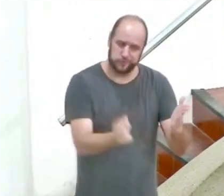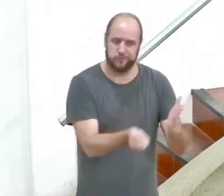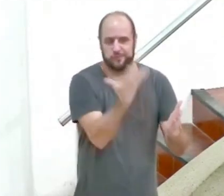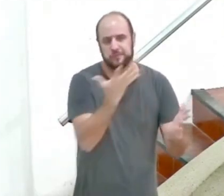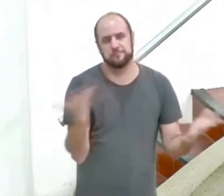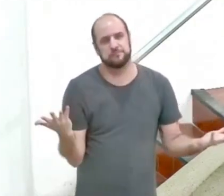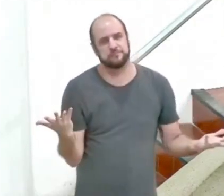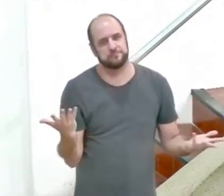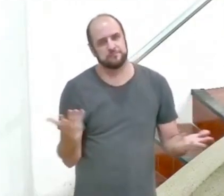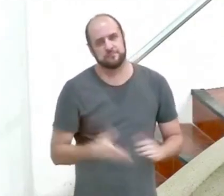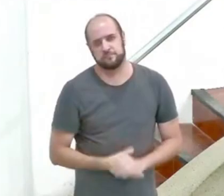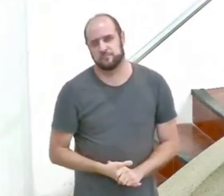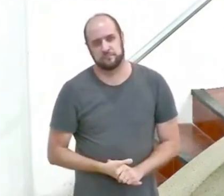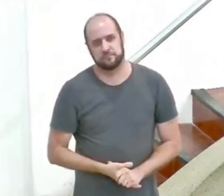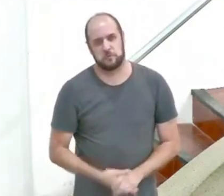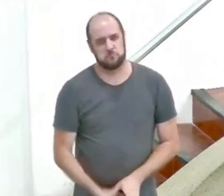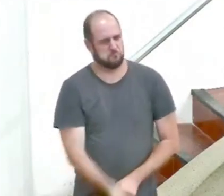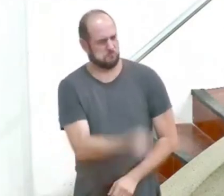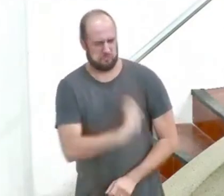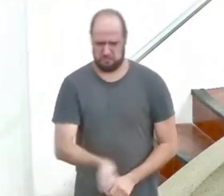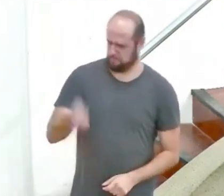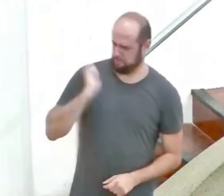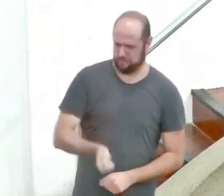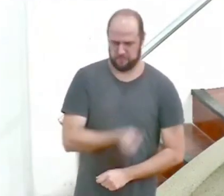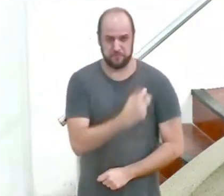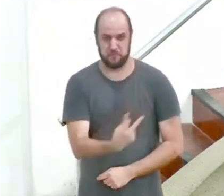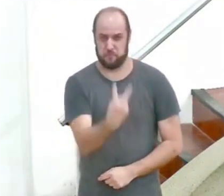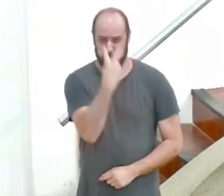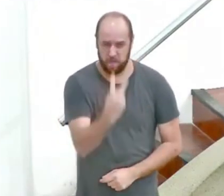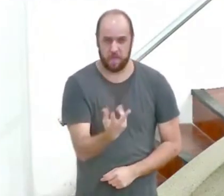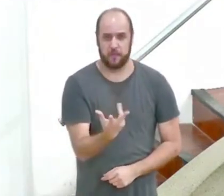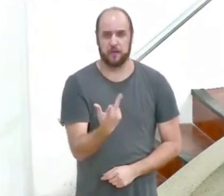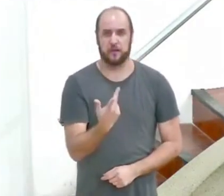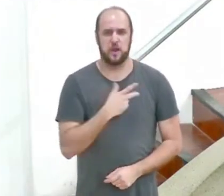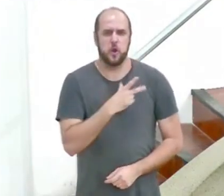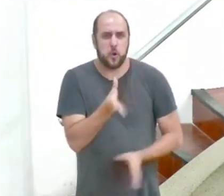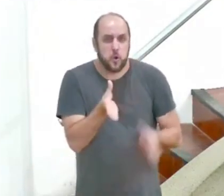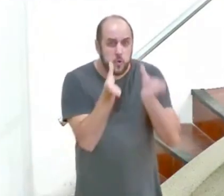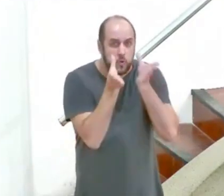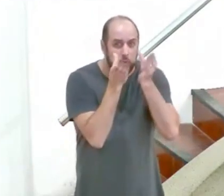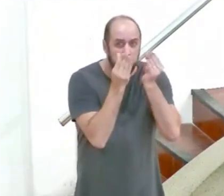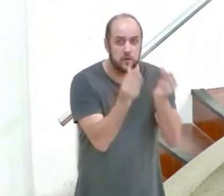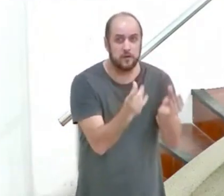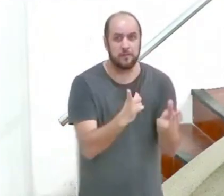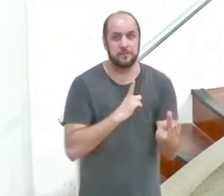Não adianta bater em si mesmo, furar os seus próprios olhos, a cobiça está no seu coração.